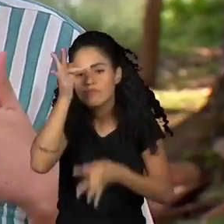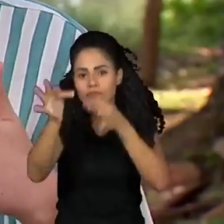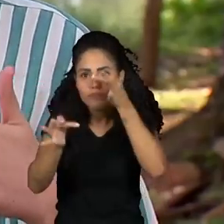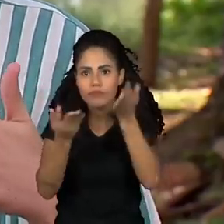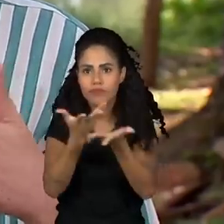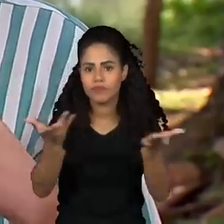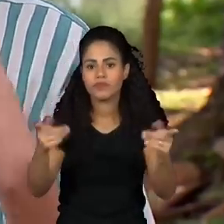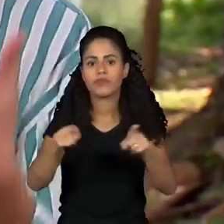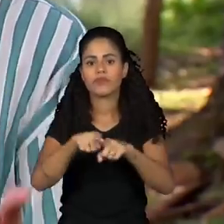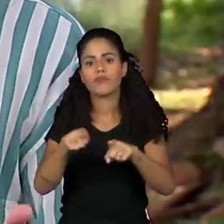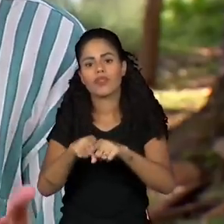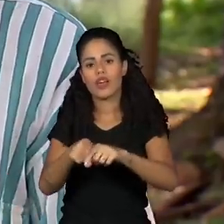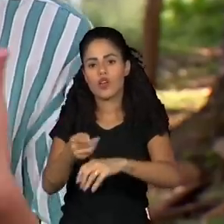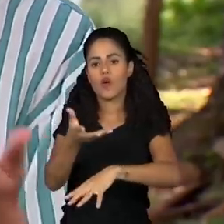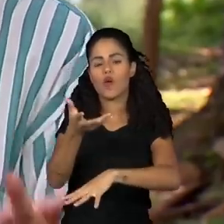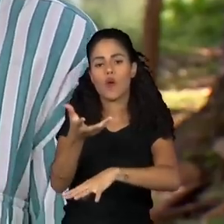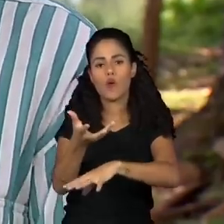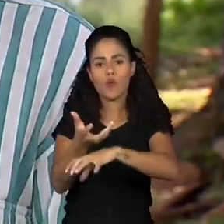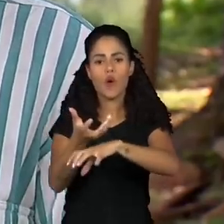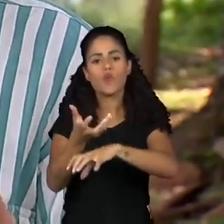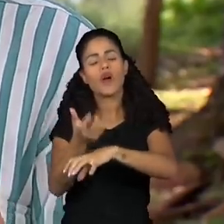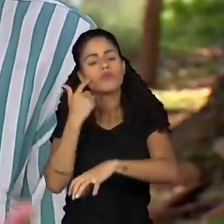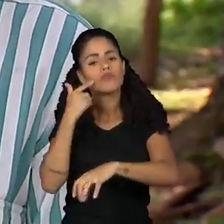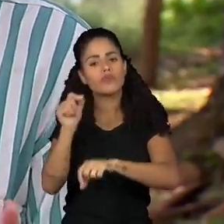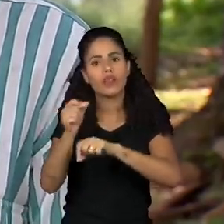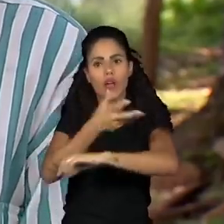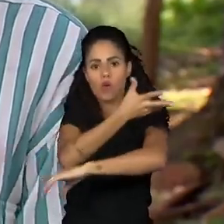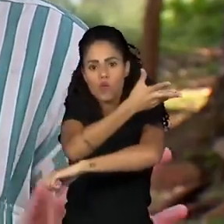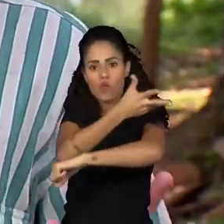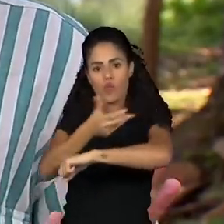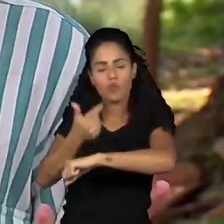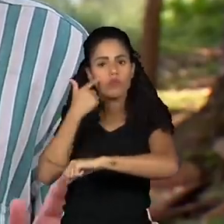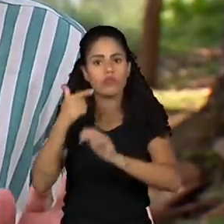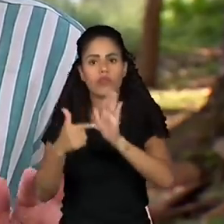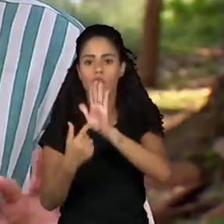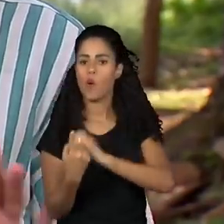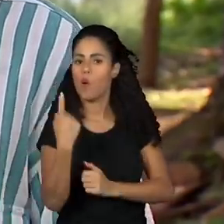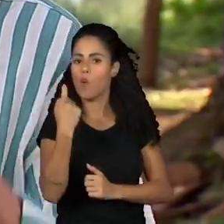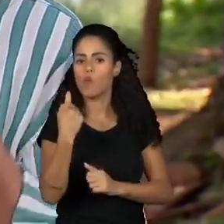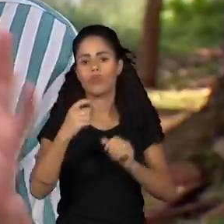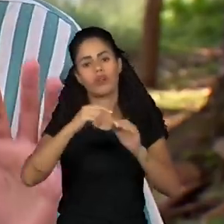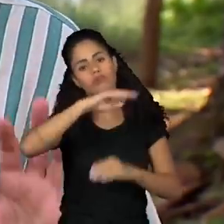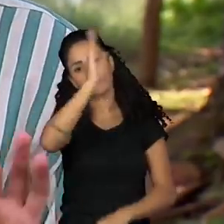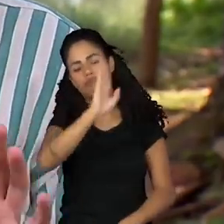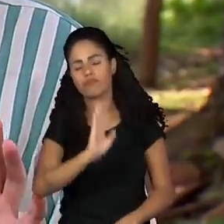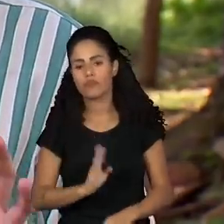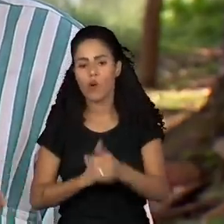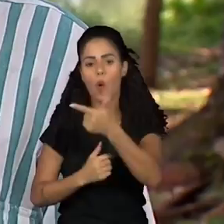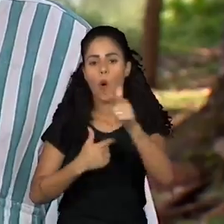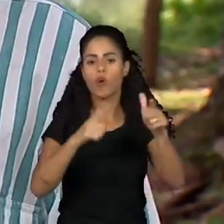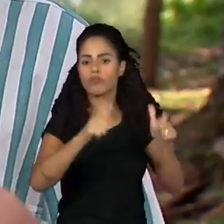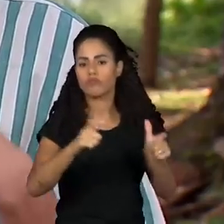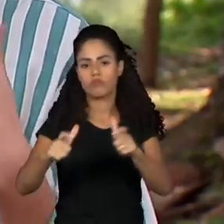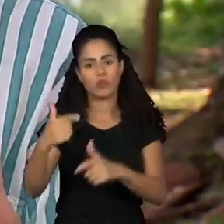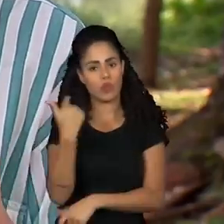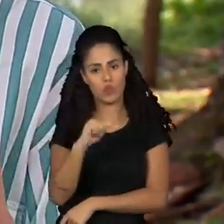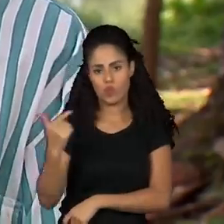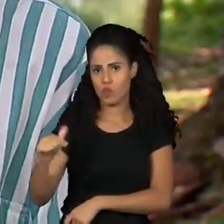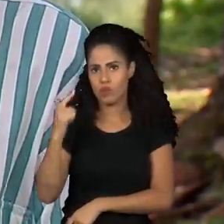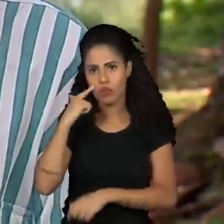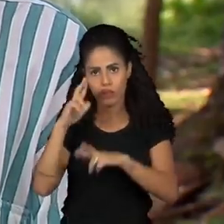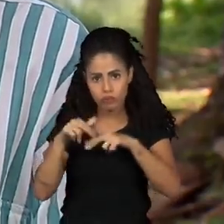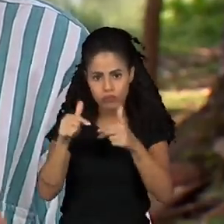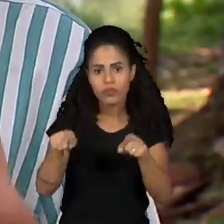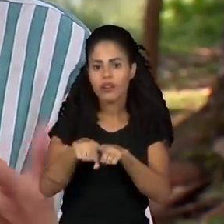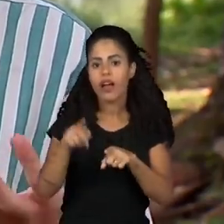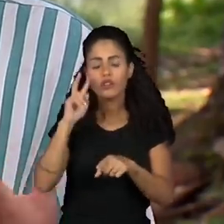da Caatinga. Então, a Caatinga, inclusive, é um dos biomas que é unicamente brasileiro. Não existe em nenhum lugar do mundo. Então, acho que isso também era